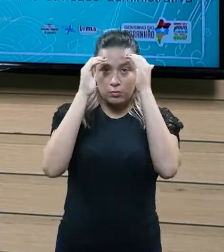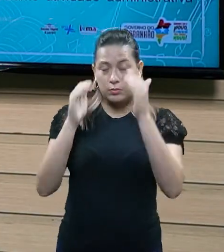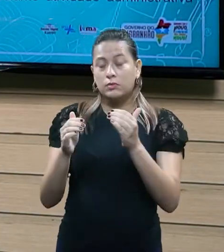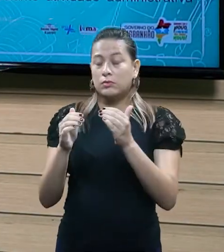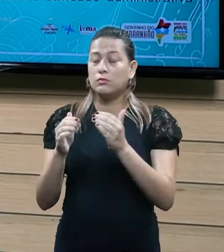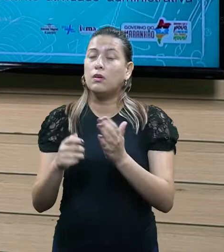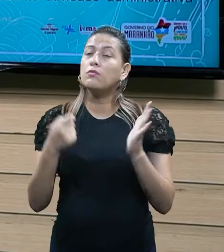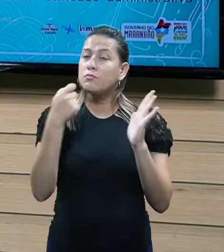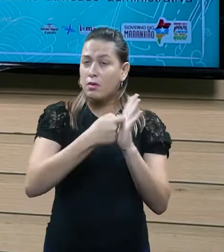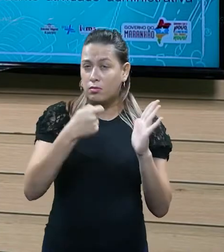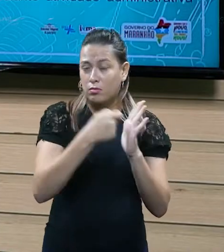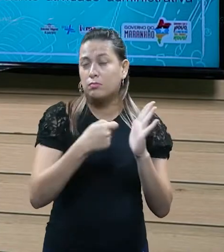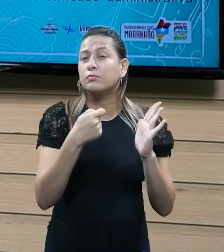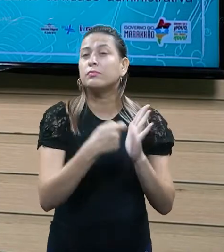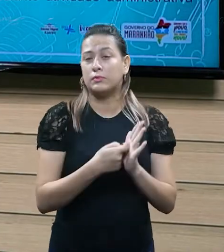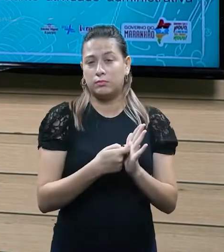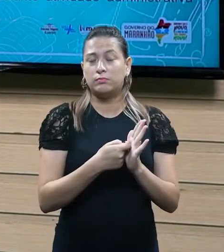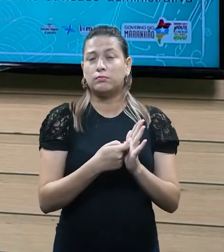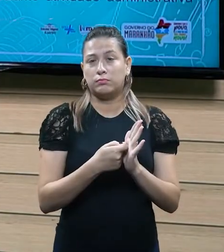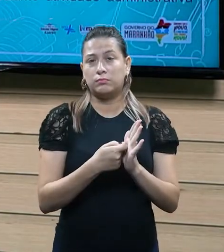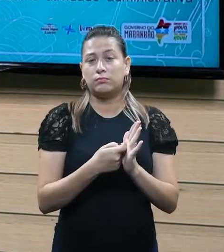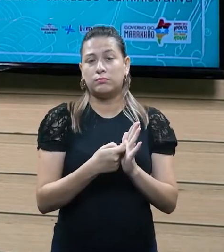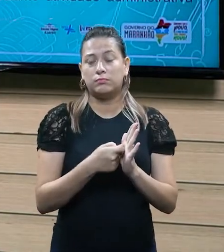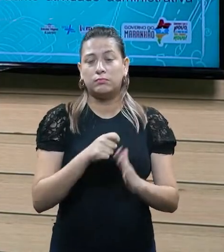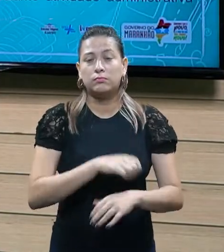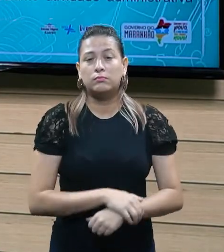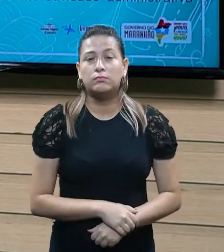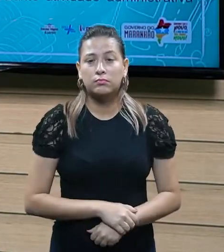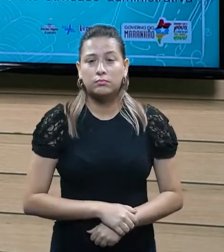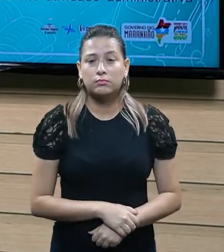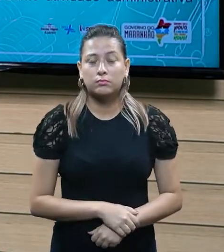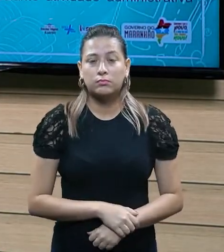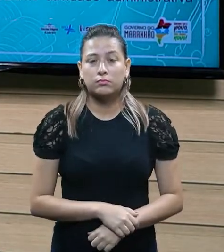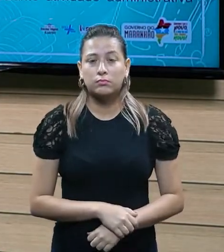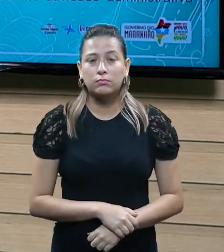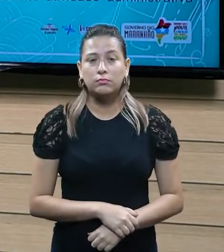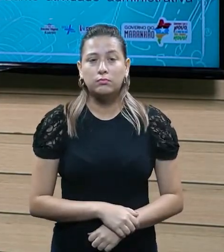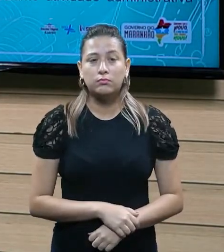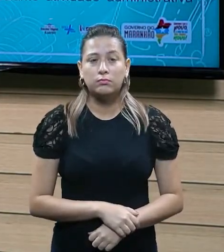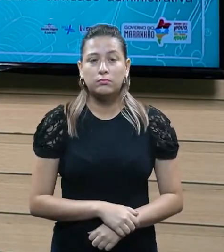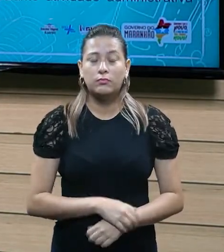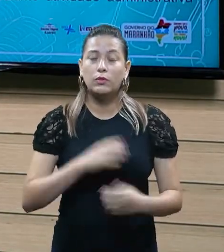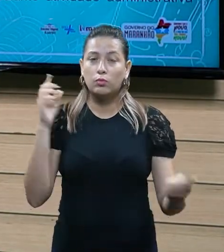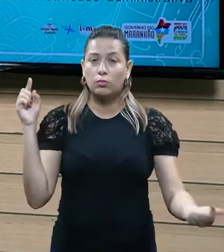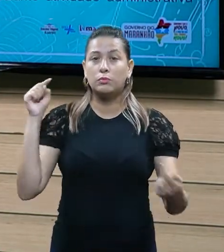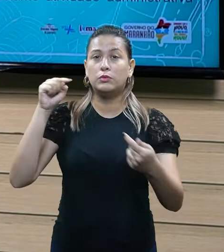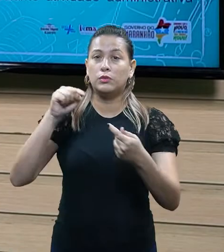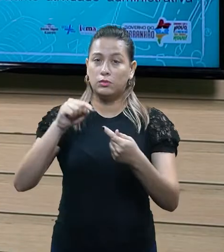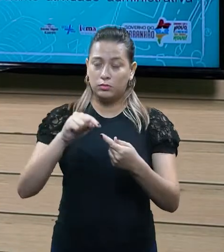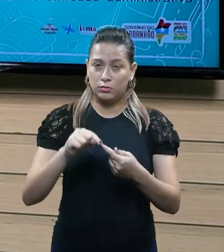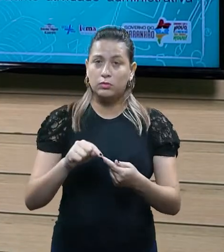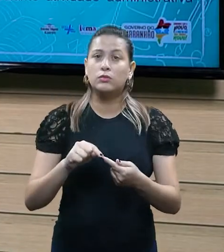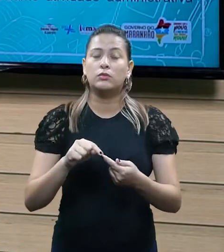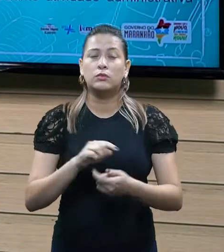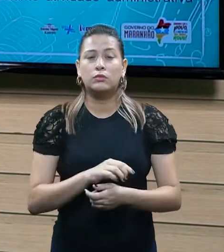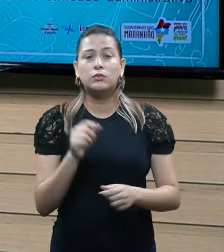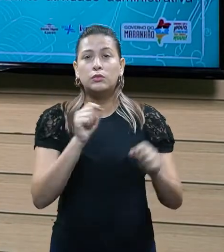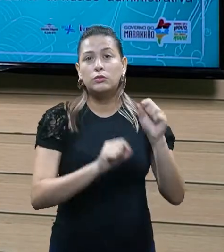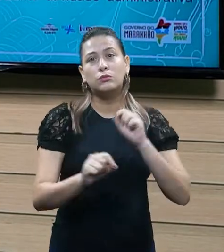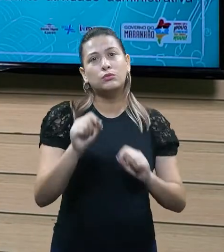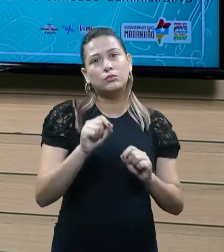esse tributo, poder instituir esse tributo e justamente com a finalidade, né? De atender os gastos